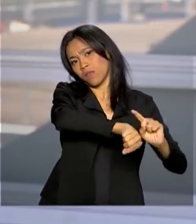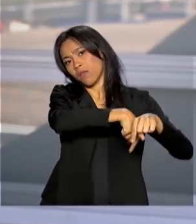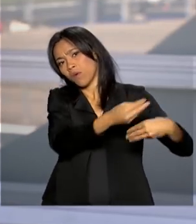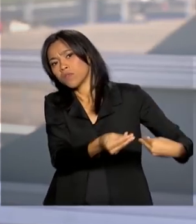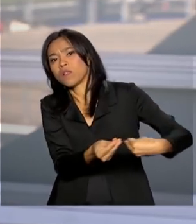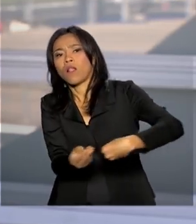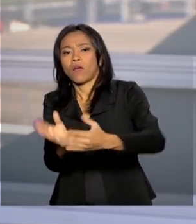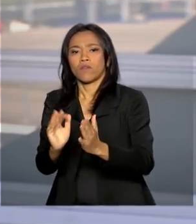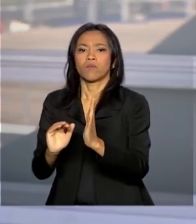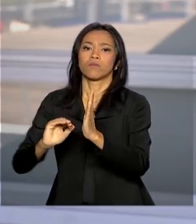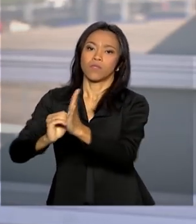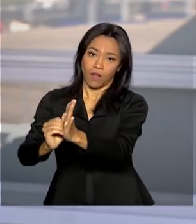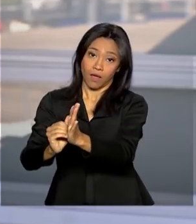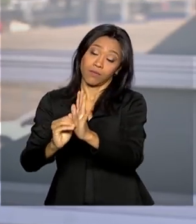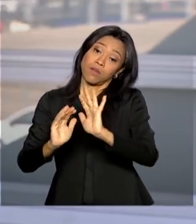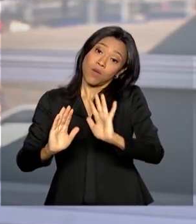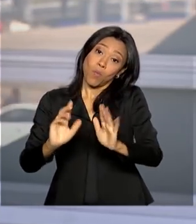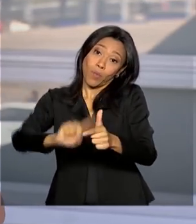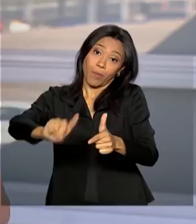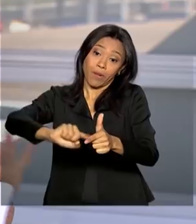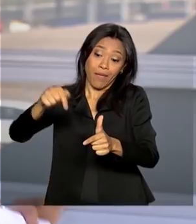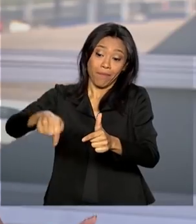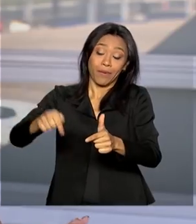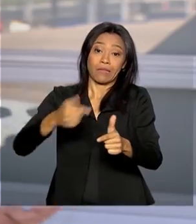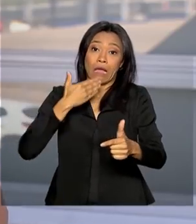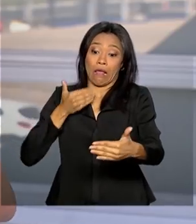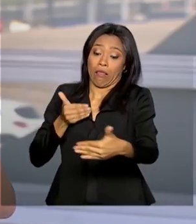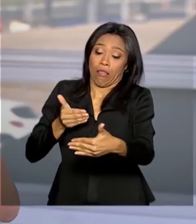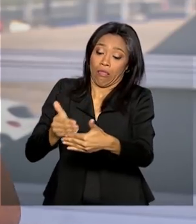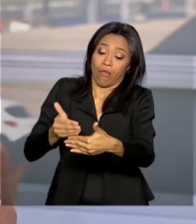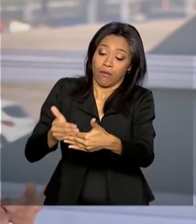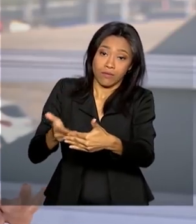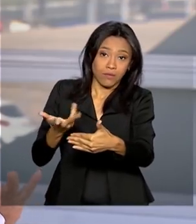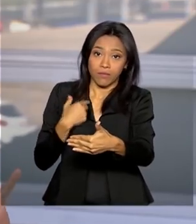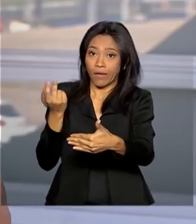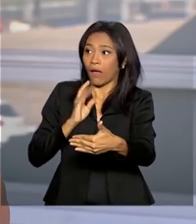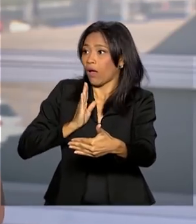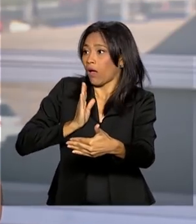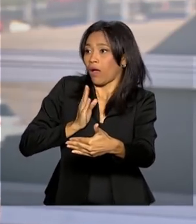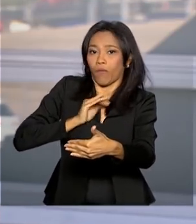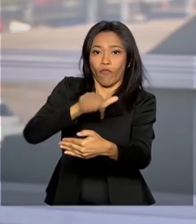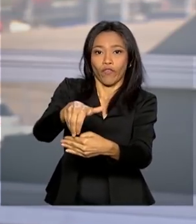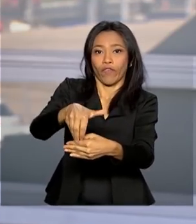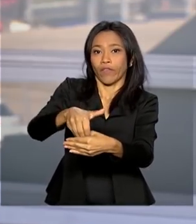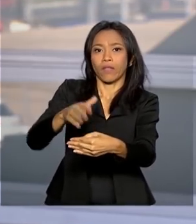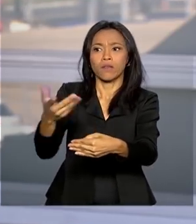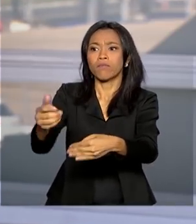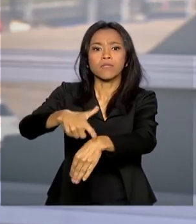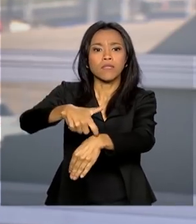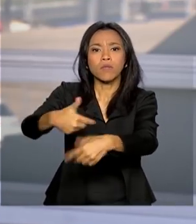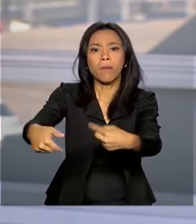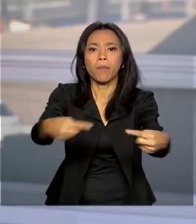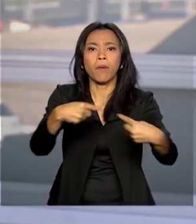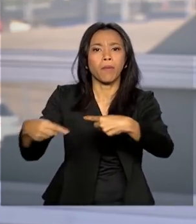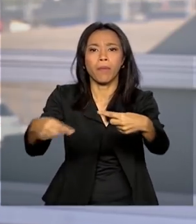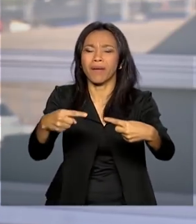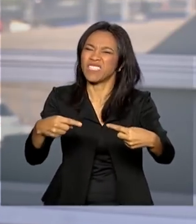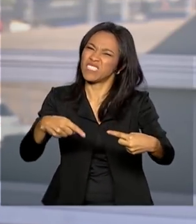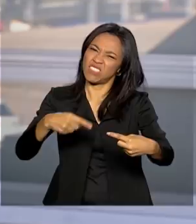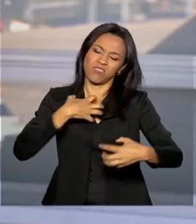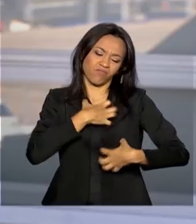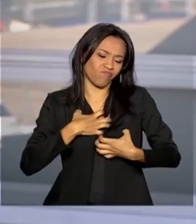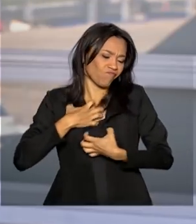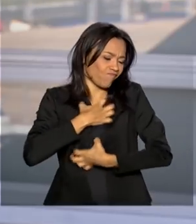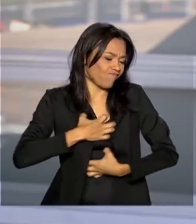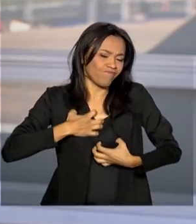precisa revisar. O problema é que os senadores estão recebendo isso muito em cima da hora, e aí tem que votar a toque de caixa sem debater, e isso tem causado um mal